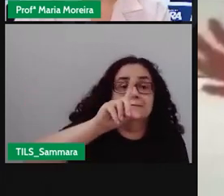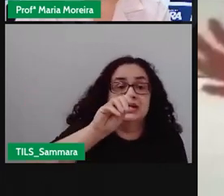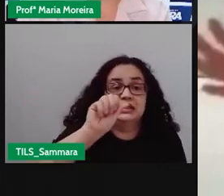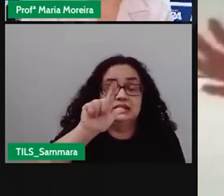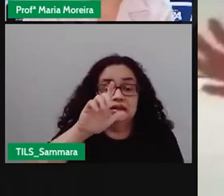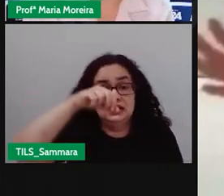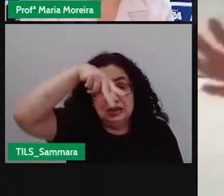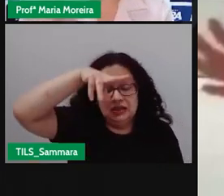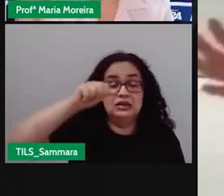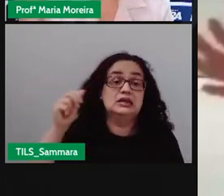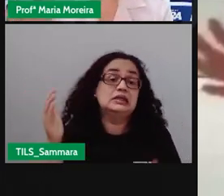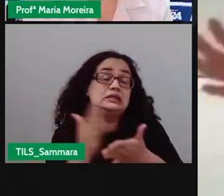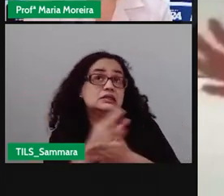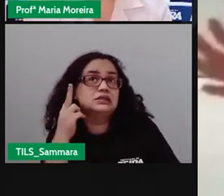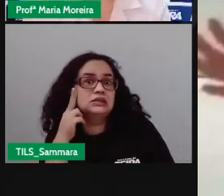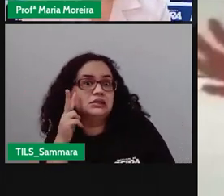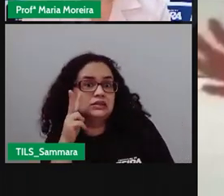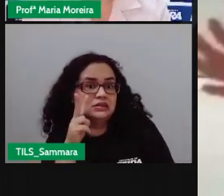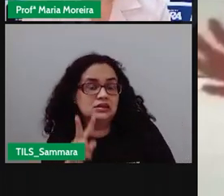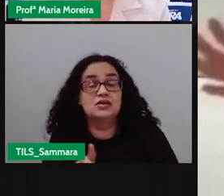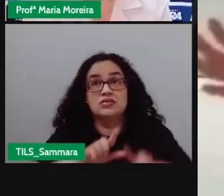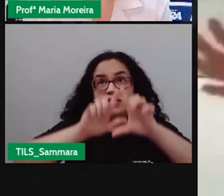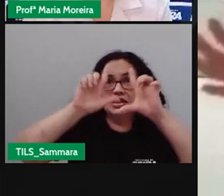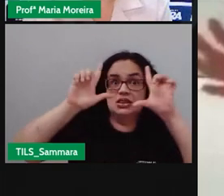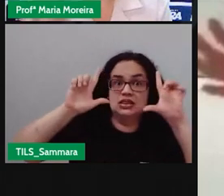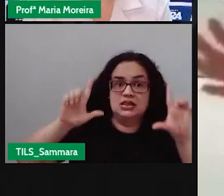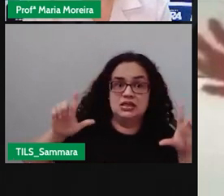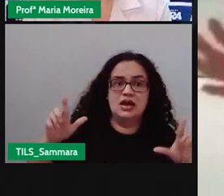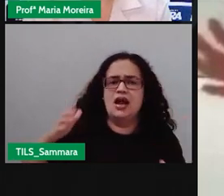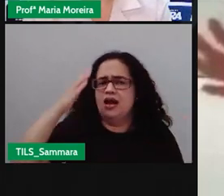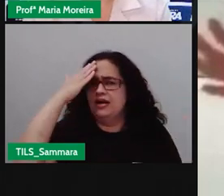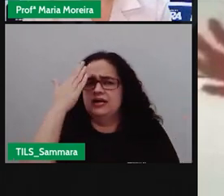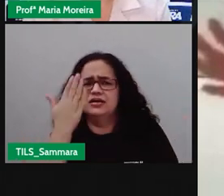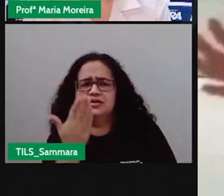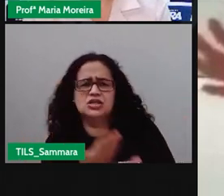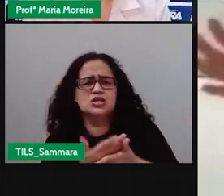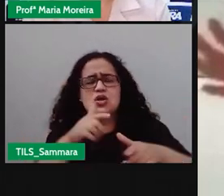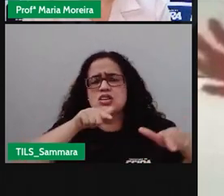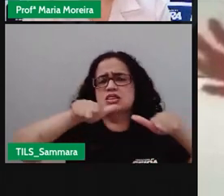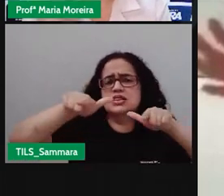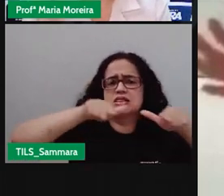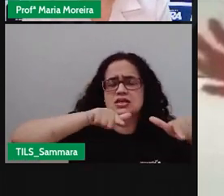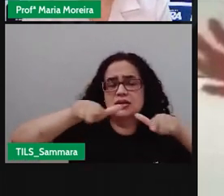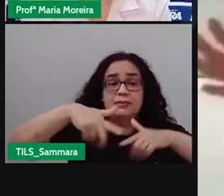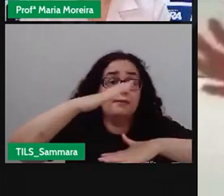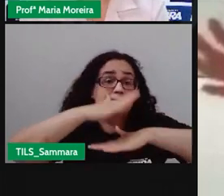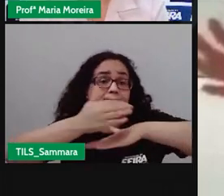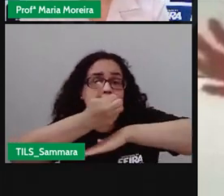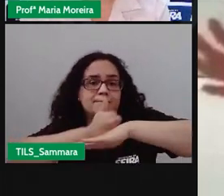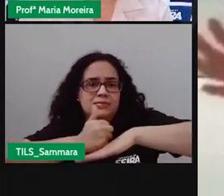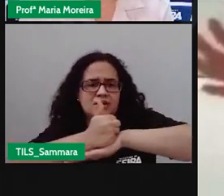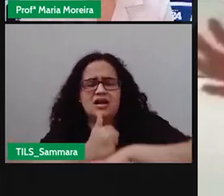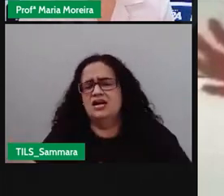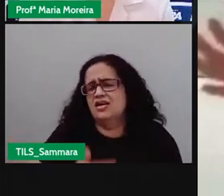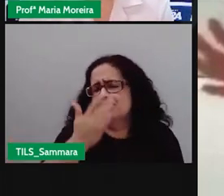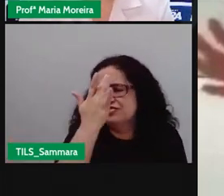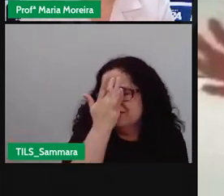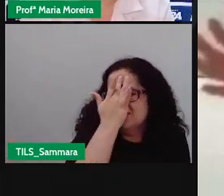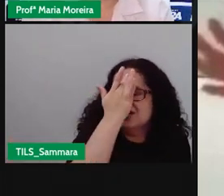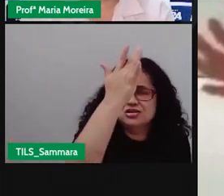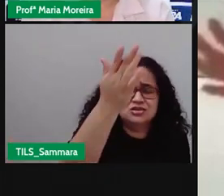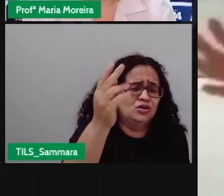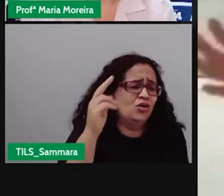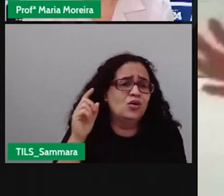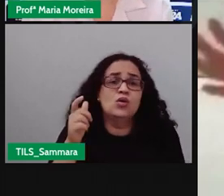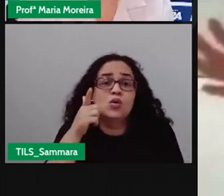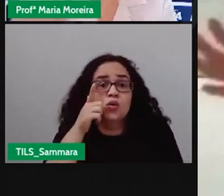né porque às vezes a gente vê o que está ali na tela e acredita que o trabalho né que aquela profissão é ah não é fácil eu consigo